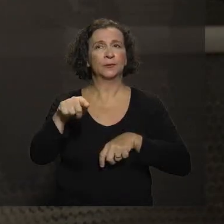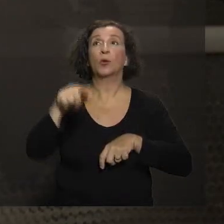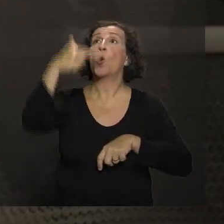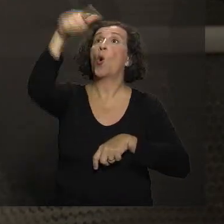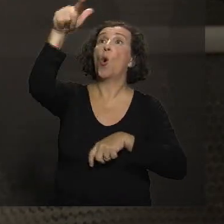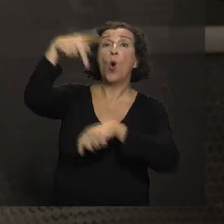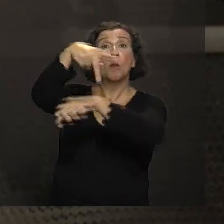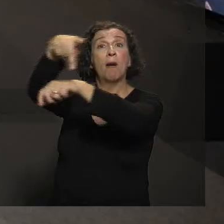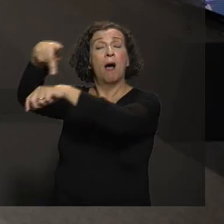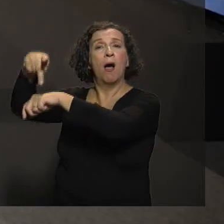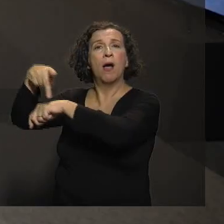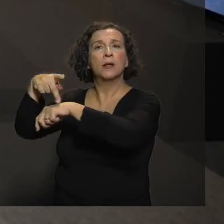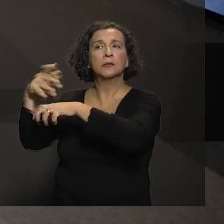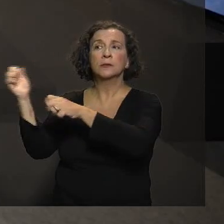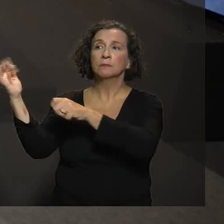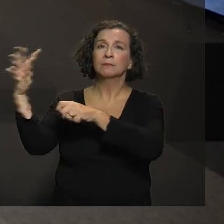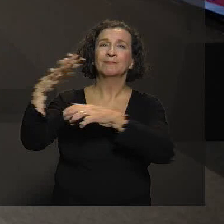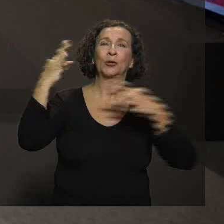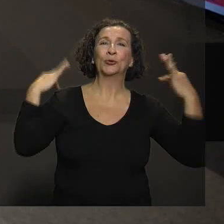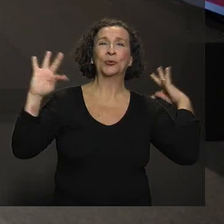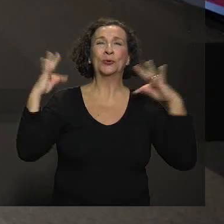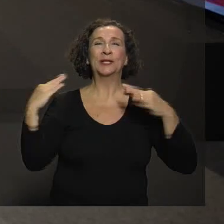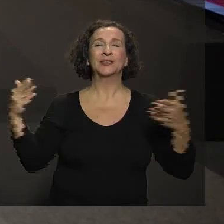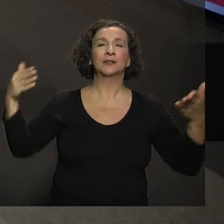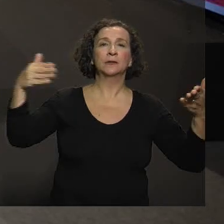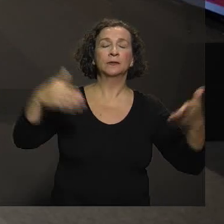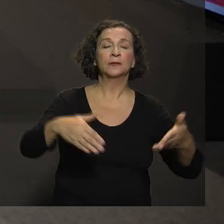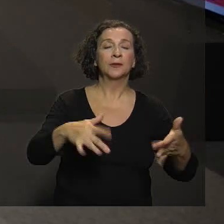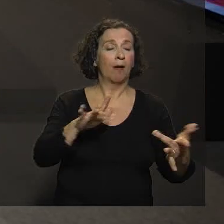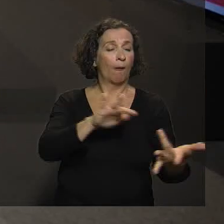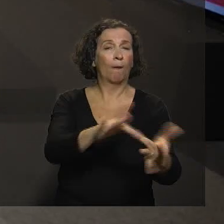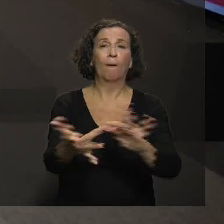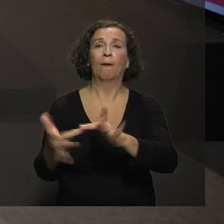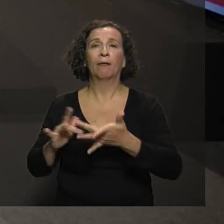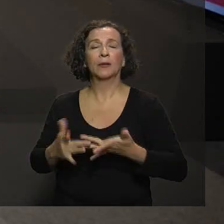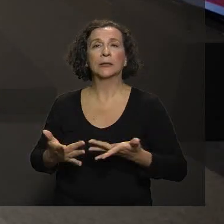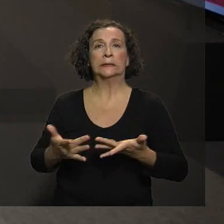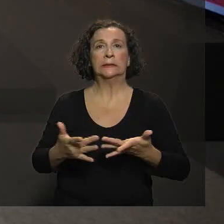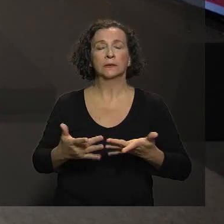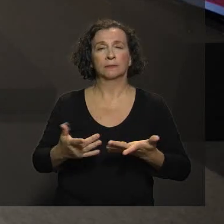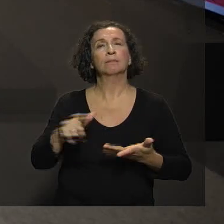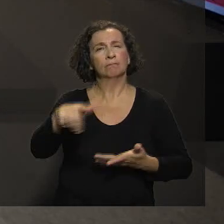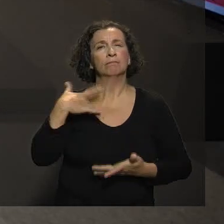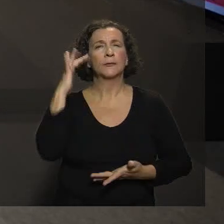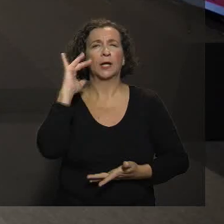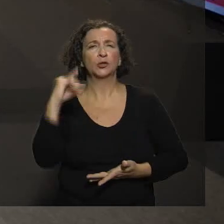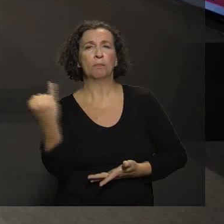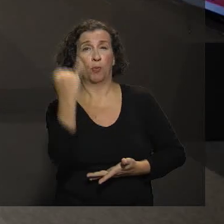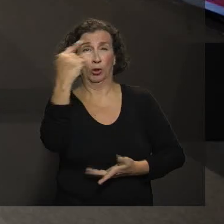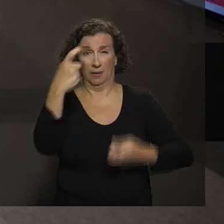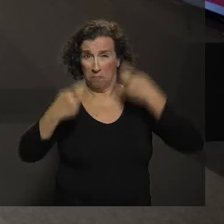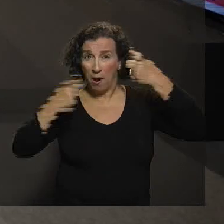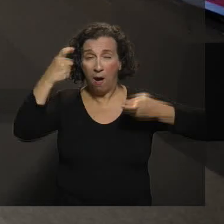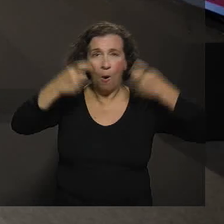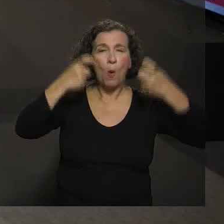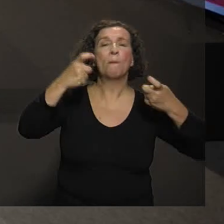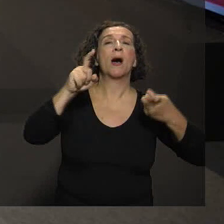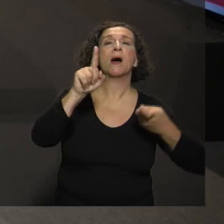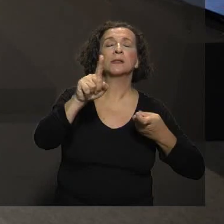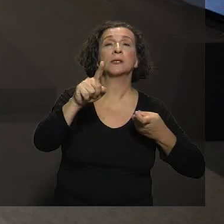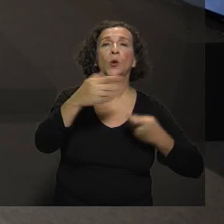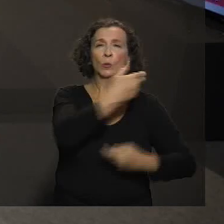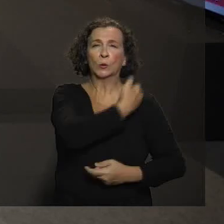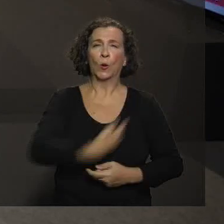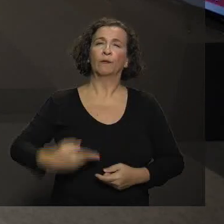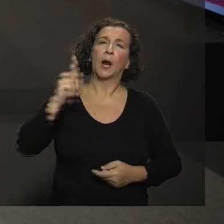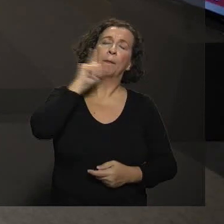em outros países, vieram com os turistas, a troca, né? Isso é uma coisa que eu acho que importante, que é uma preocupação, até do